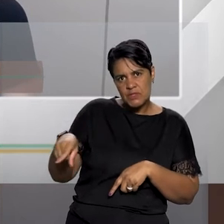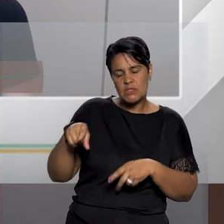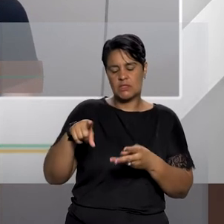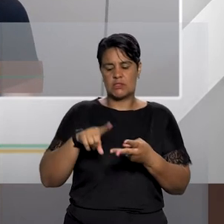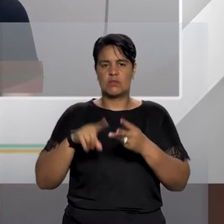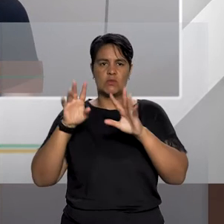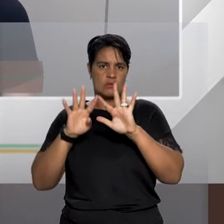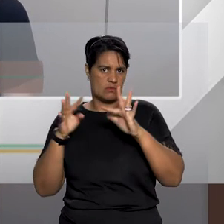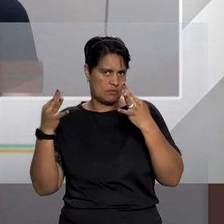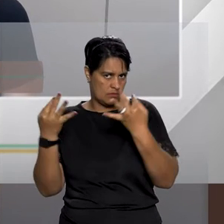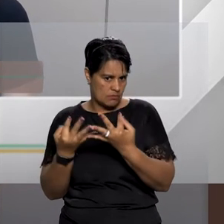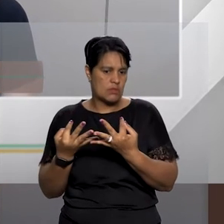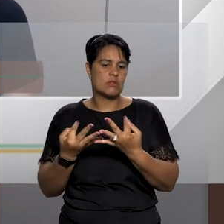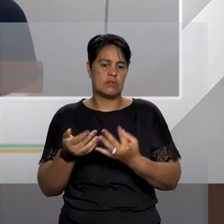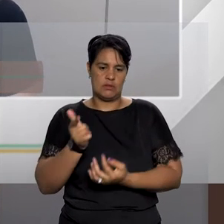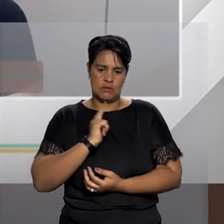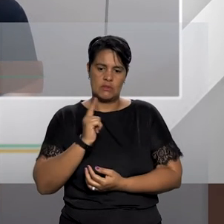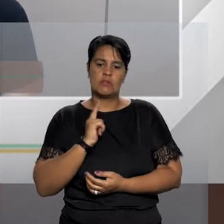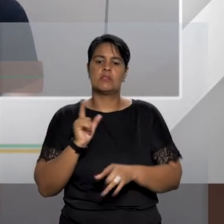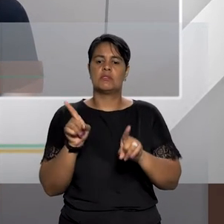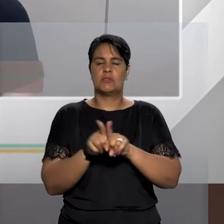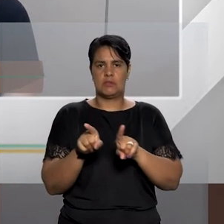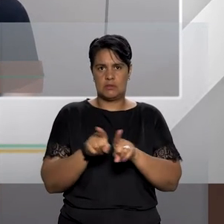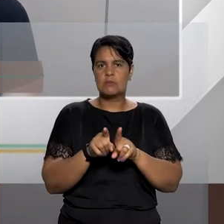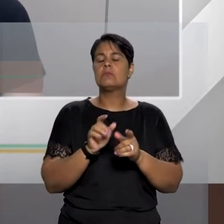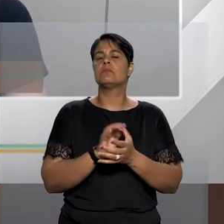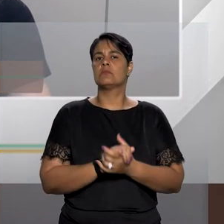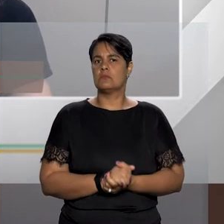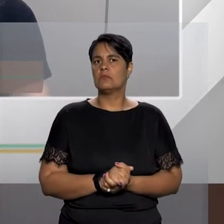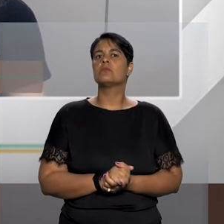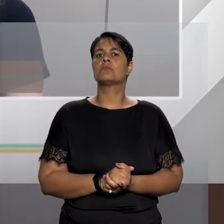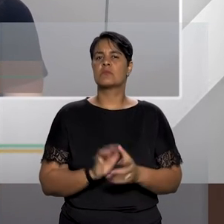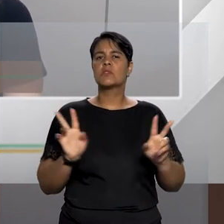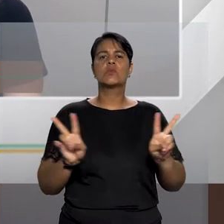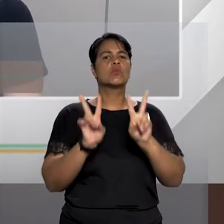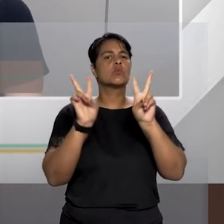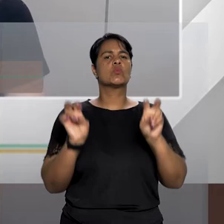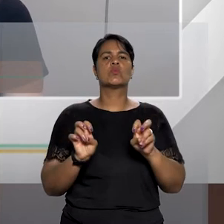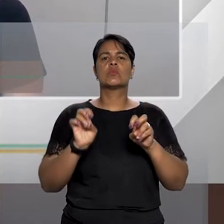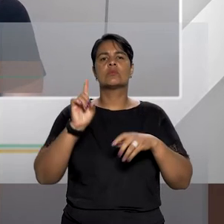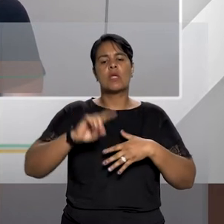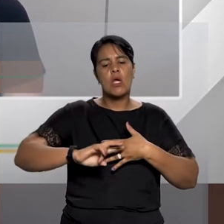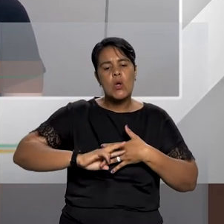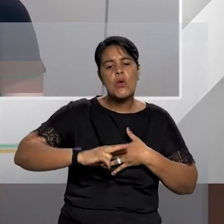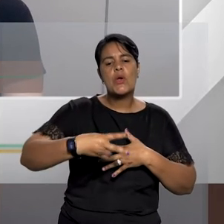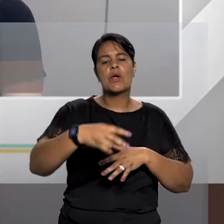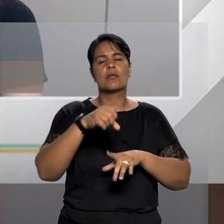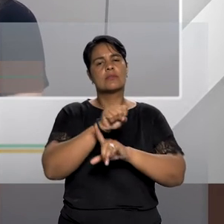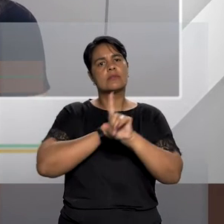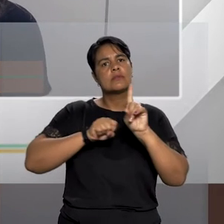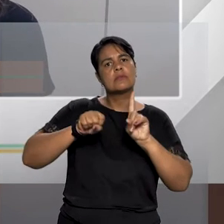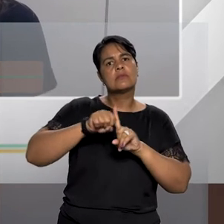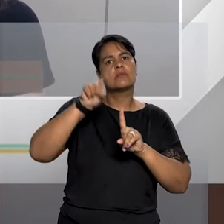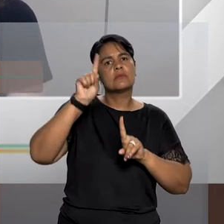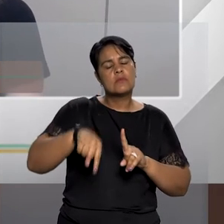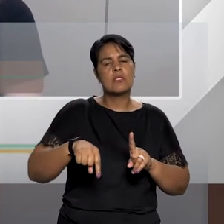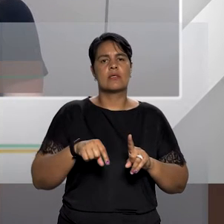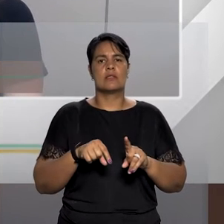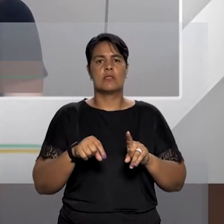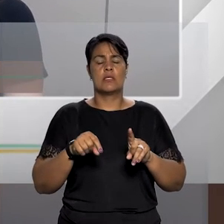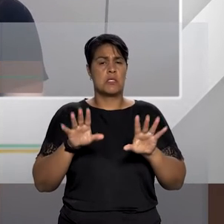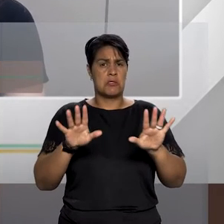trouxe o Tiago, aspecto de consequência social projetada, aliás, não só